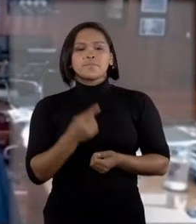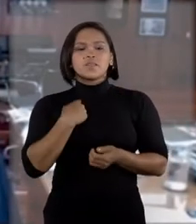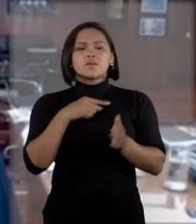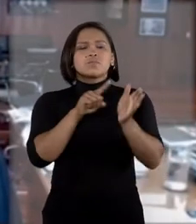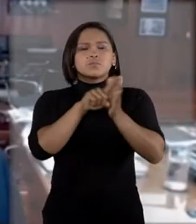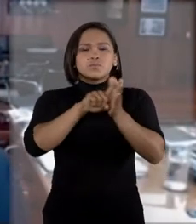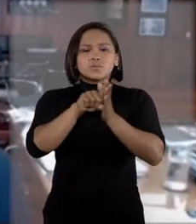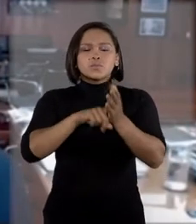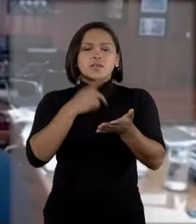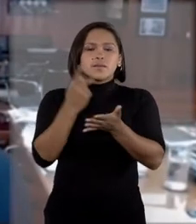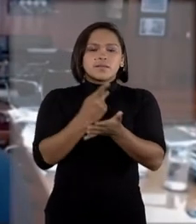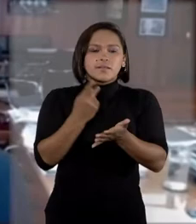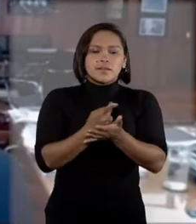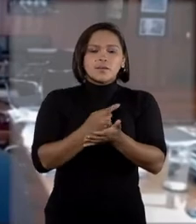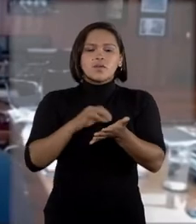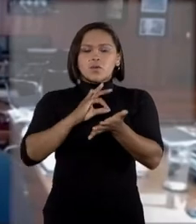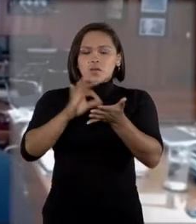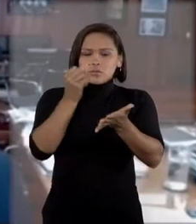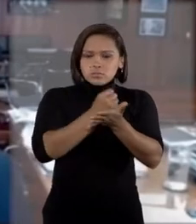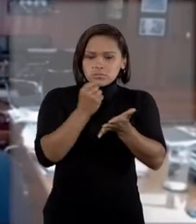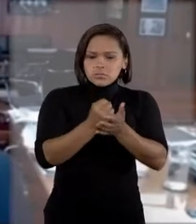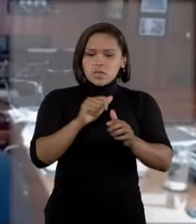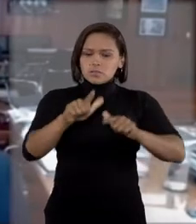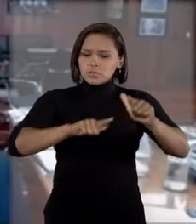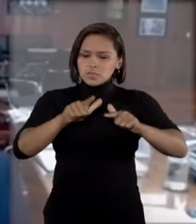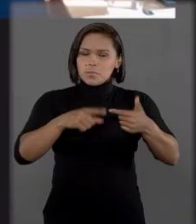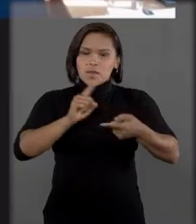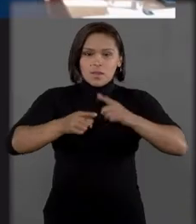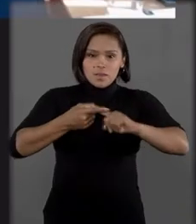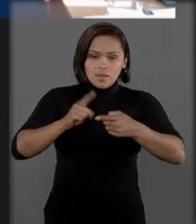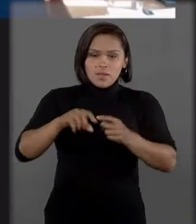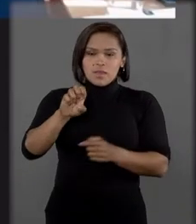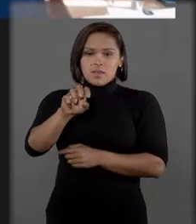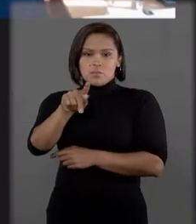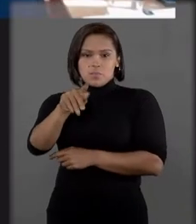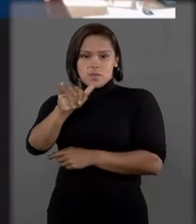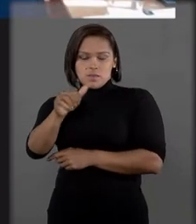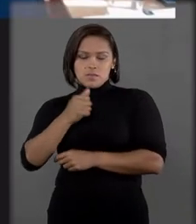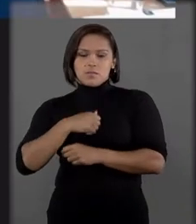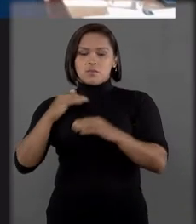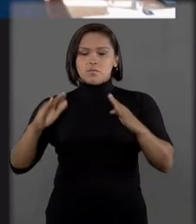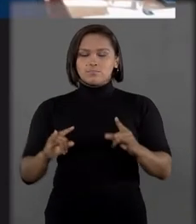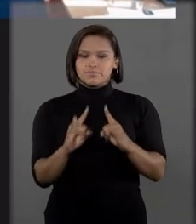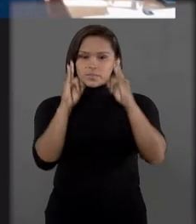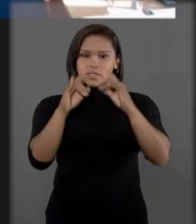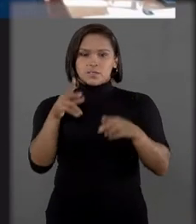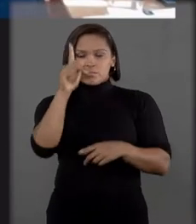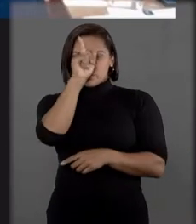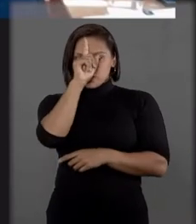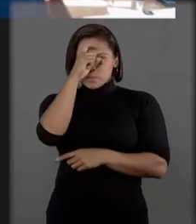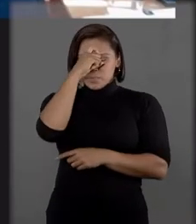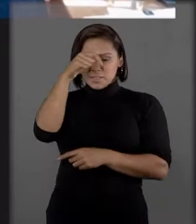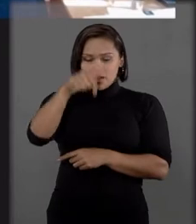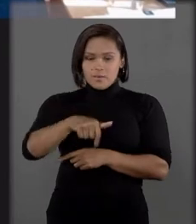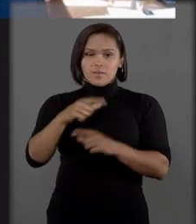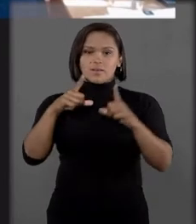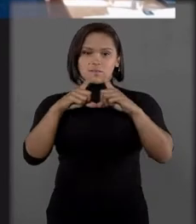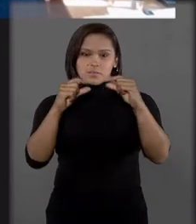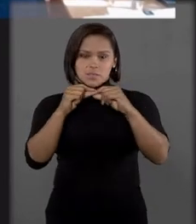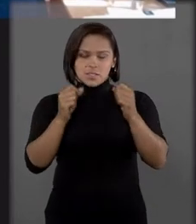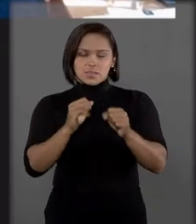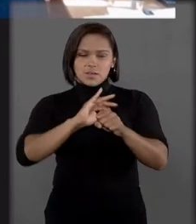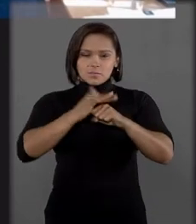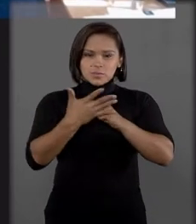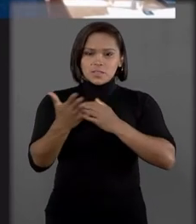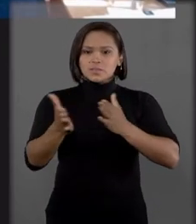supostas ilegalidades na contratação de serviços e equipamentos para o hospital de campanha montado no Estádio Nacional de Brasília durante a